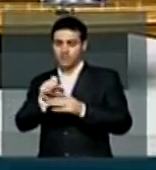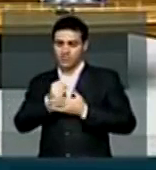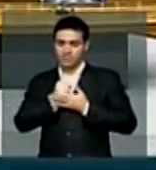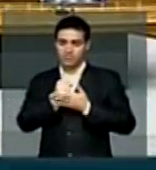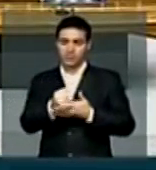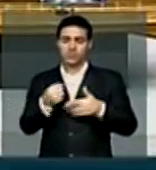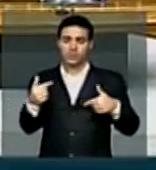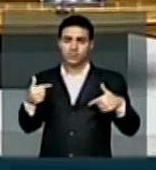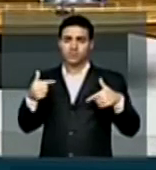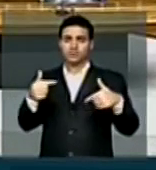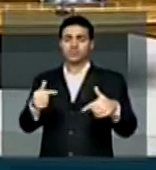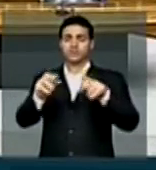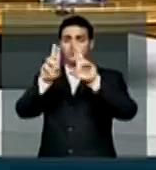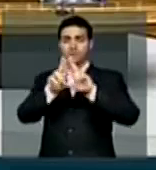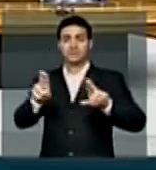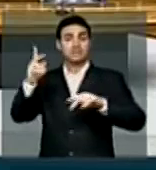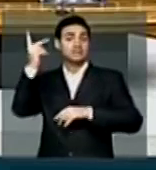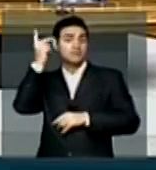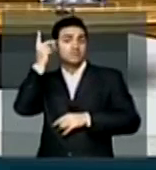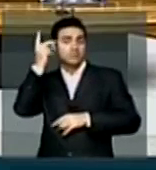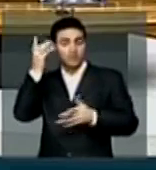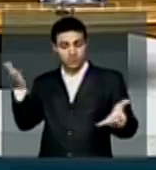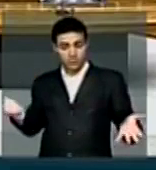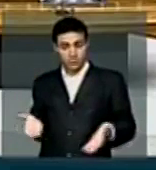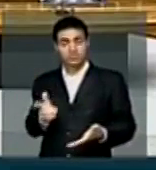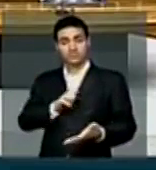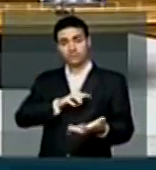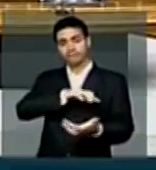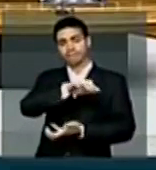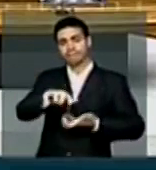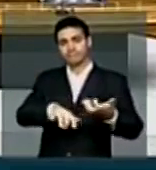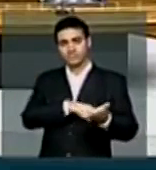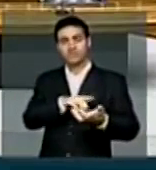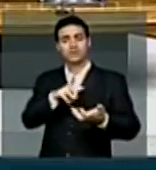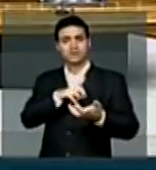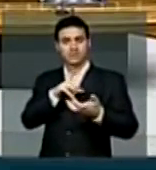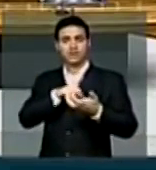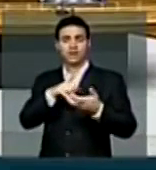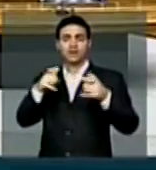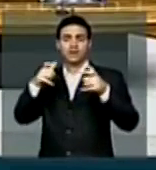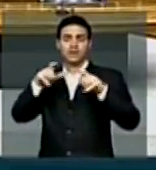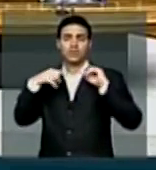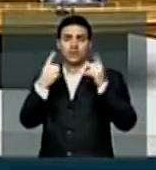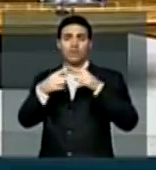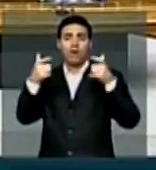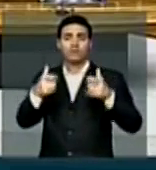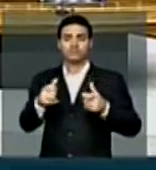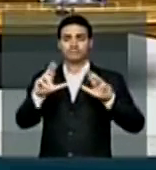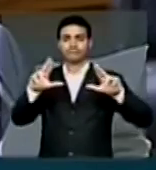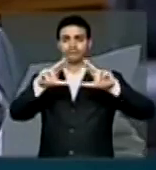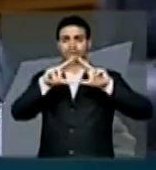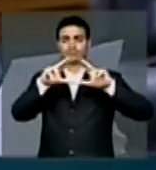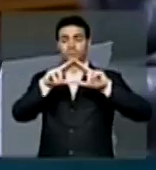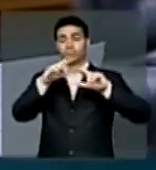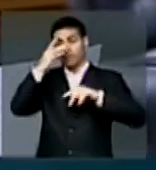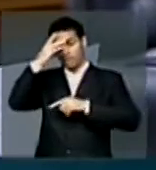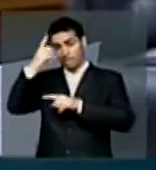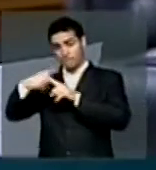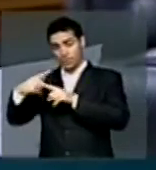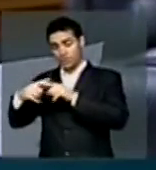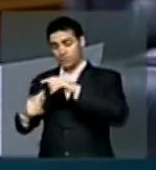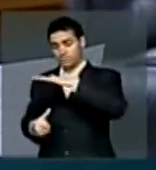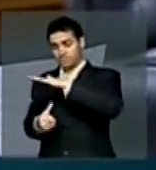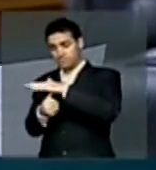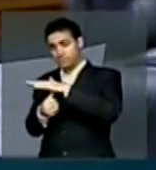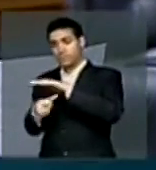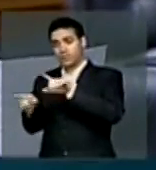das universidades paulistas que entram em greve hoje, estão reunidos na Assembleia Legislativa porque a Reitoria e o CRUESP, o